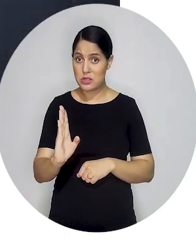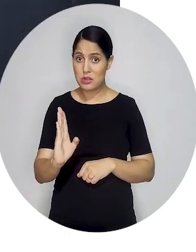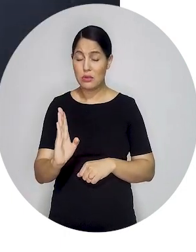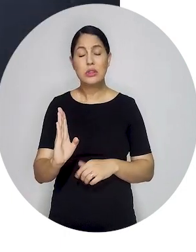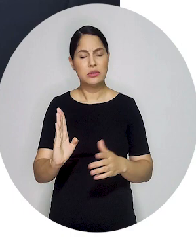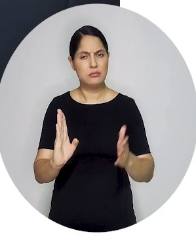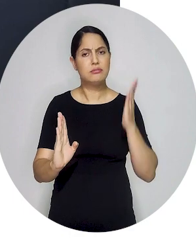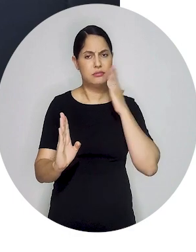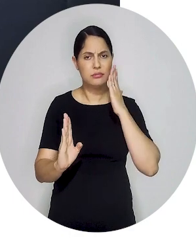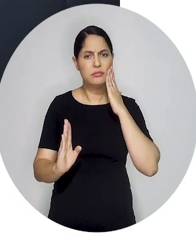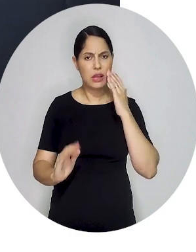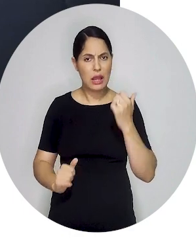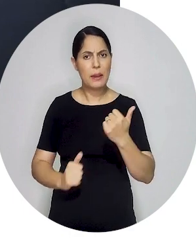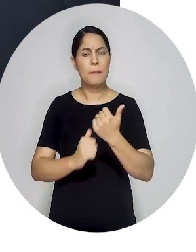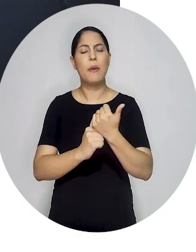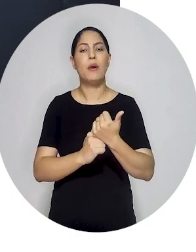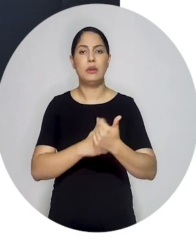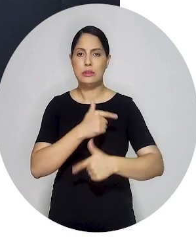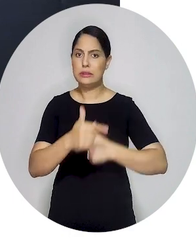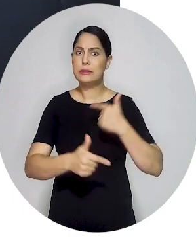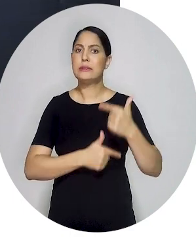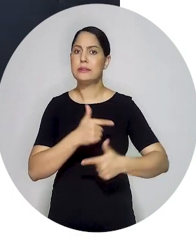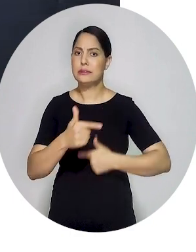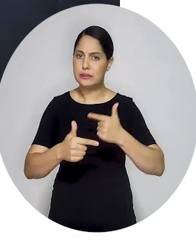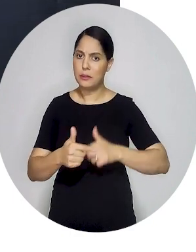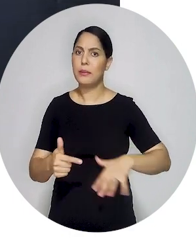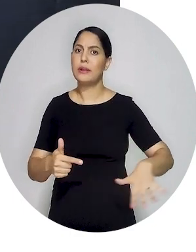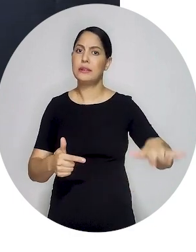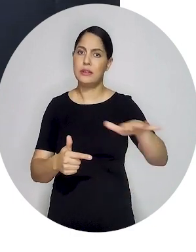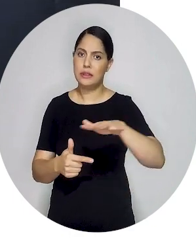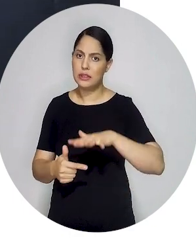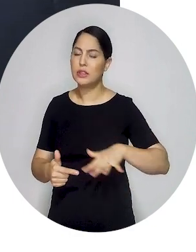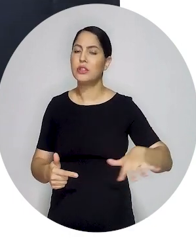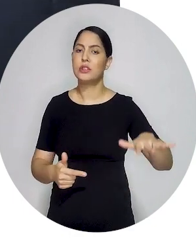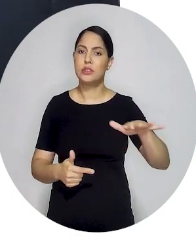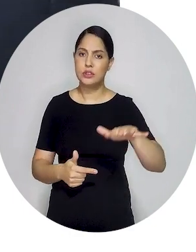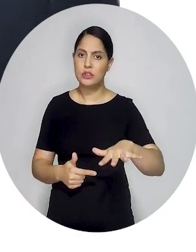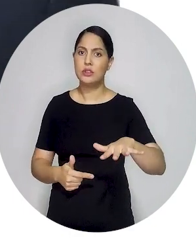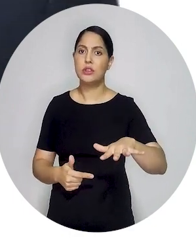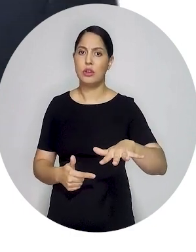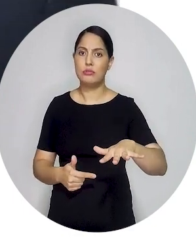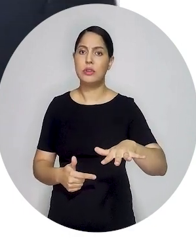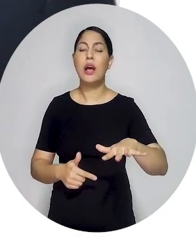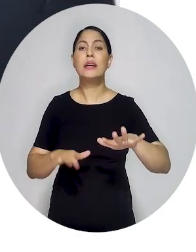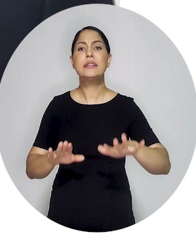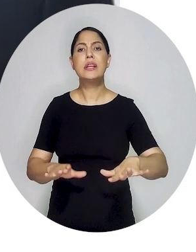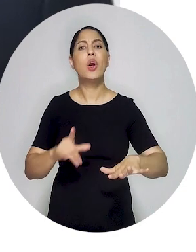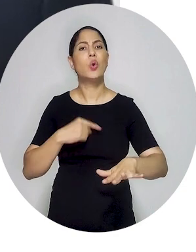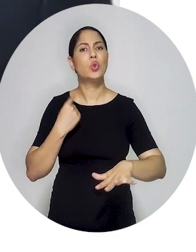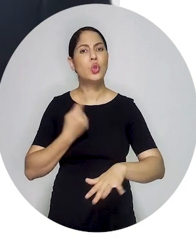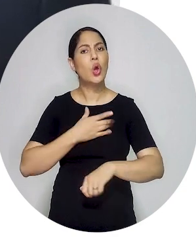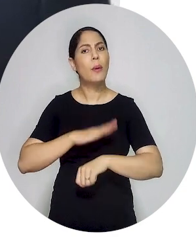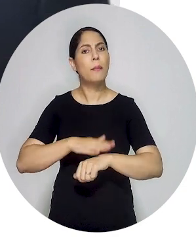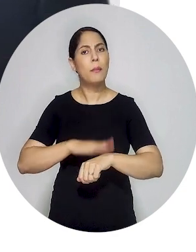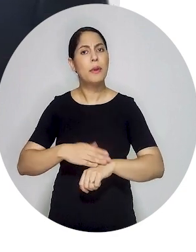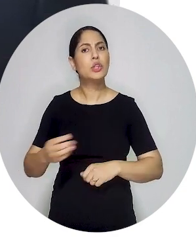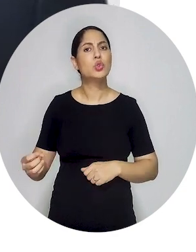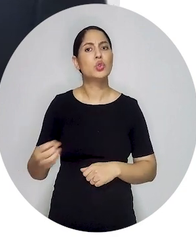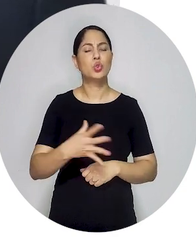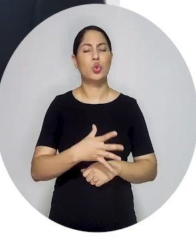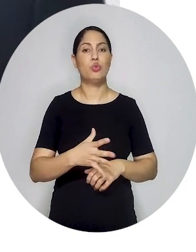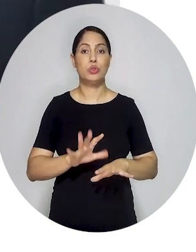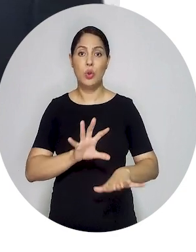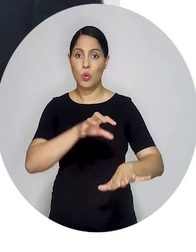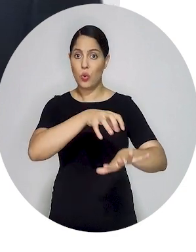ressignificação. E tivemos a chance de falar um pouco sobre isso. A advocacia no Brasil apoia esse movimento de reformulação da advocacia